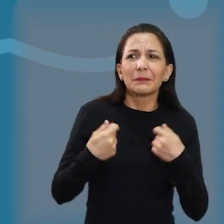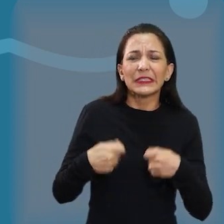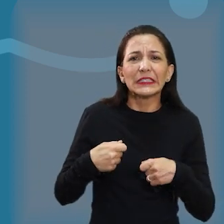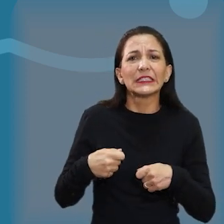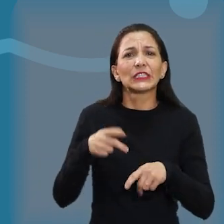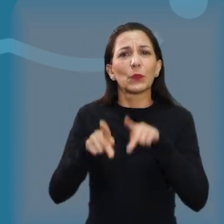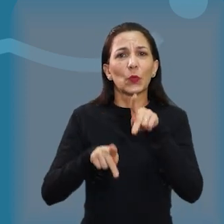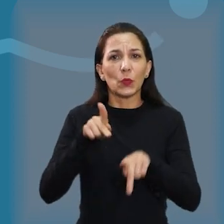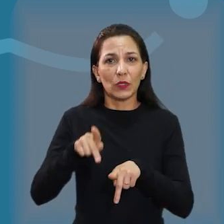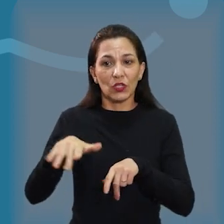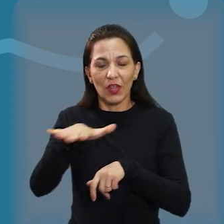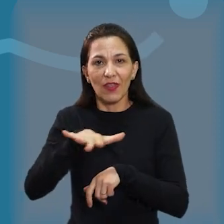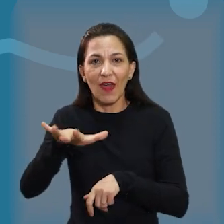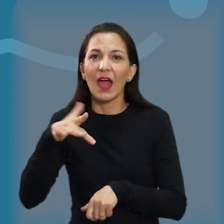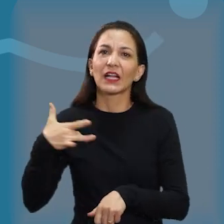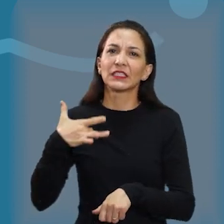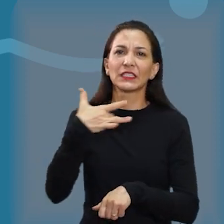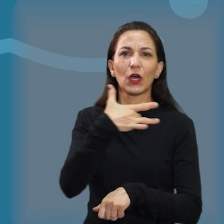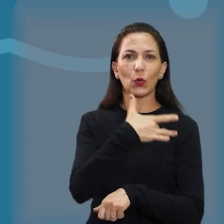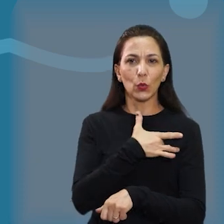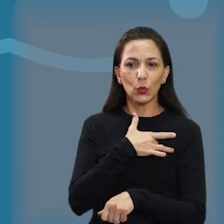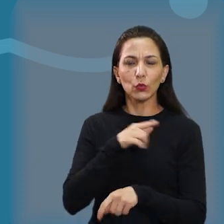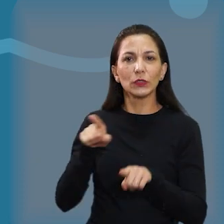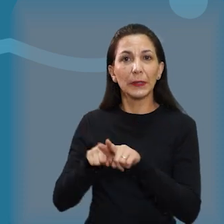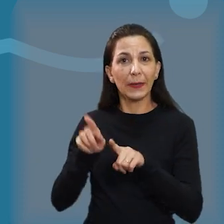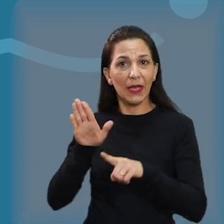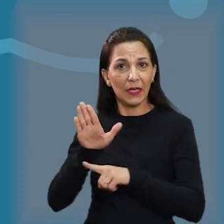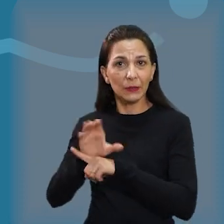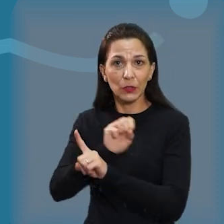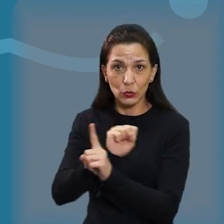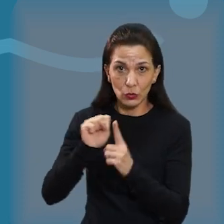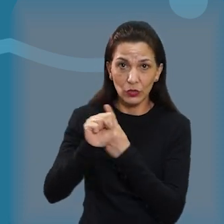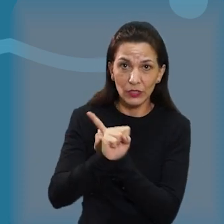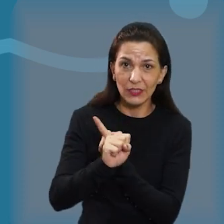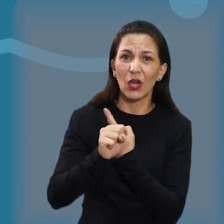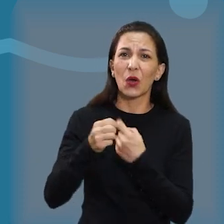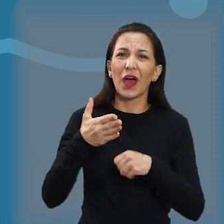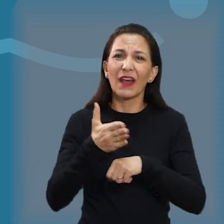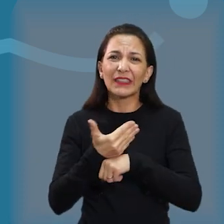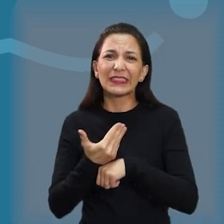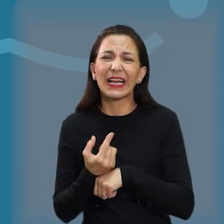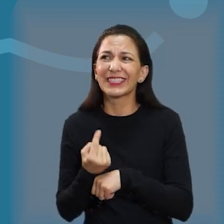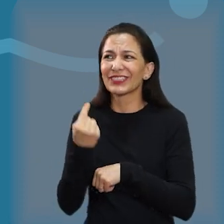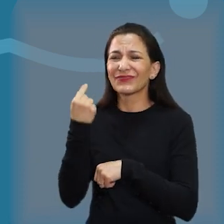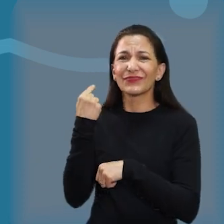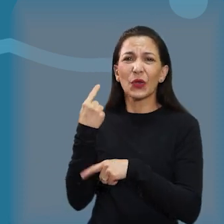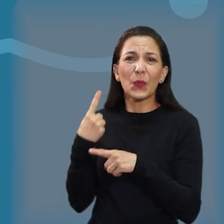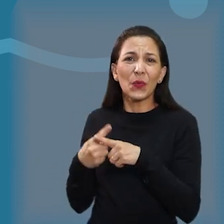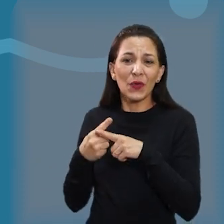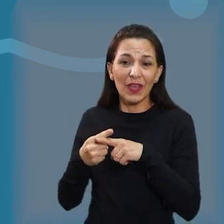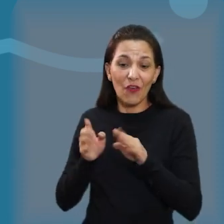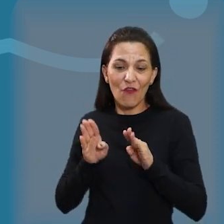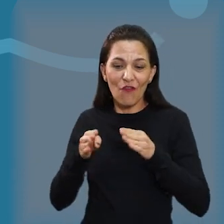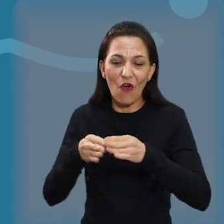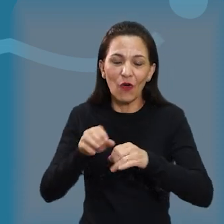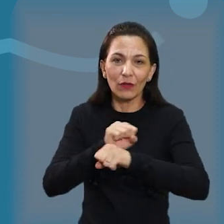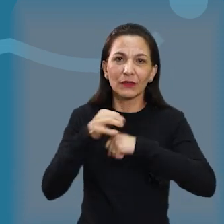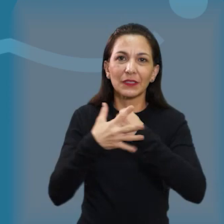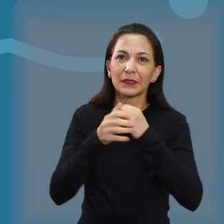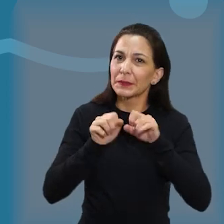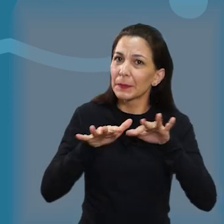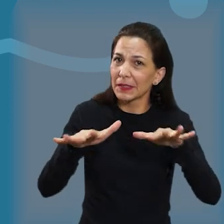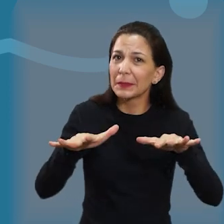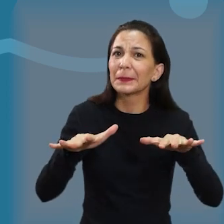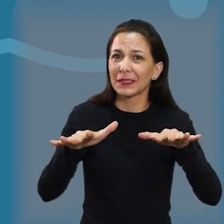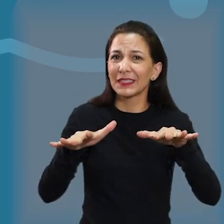da população, principalmente no quesito de saúde e assistente social, foram ficando defasadas em detrimento